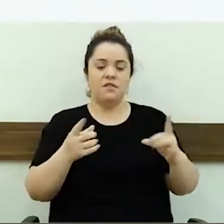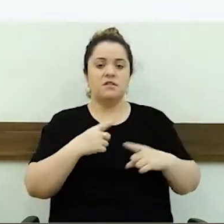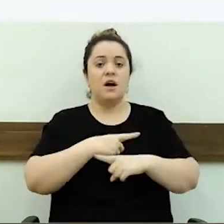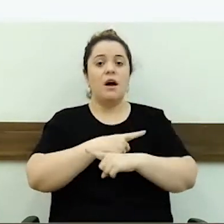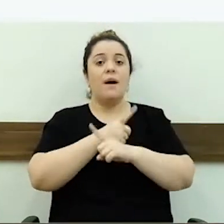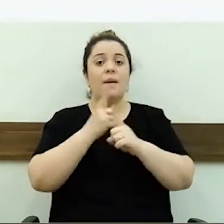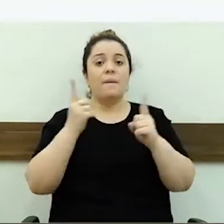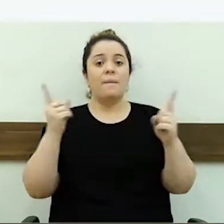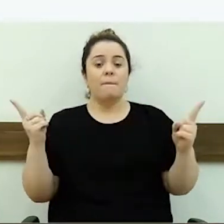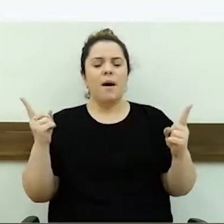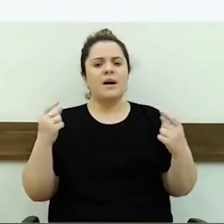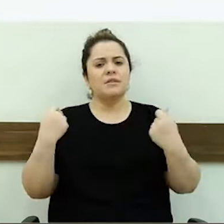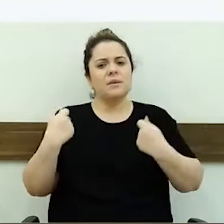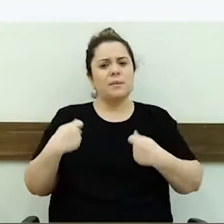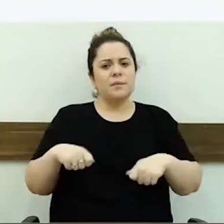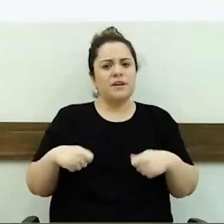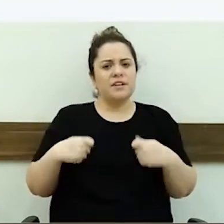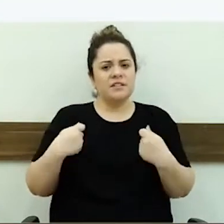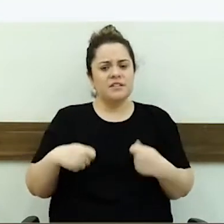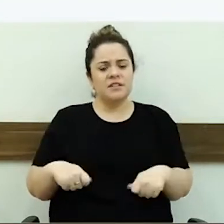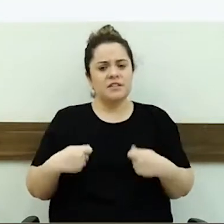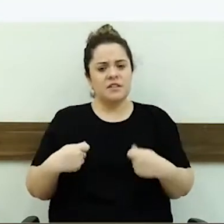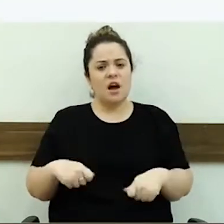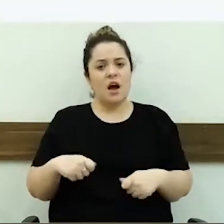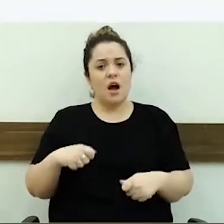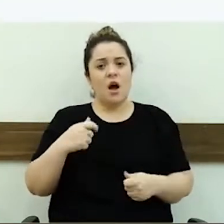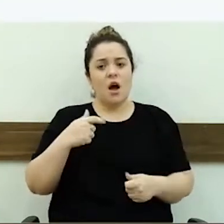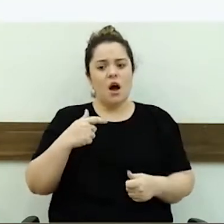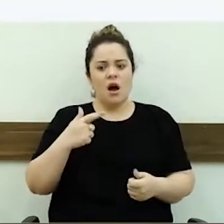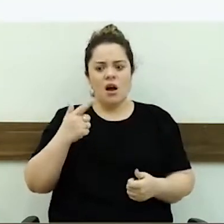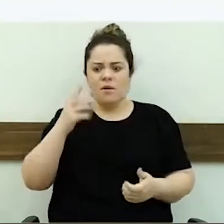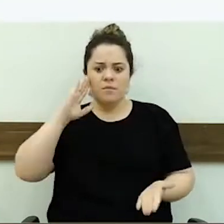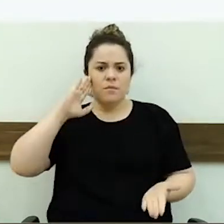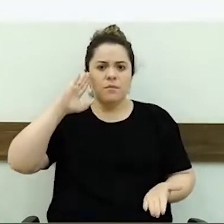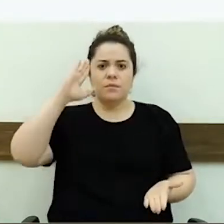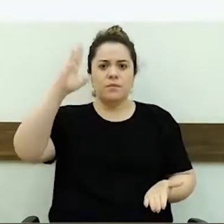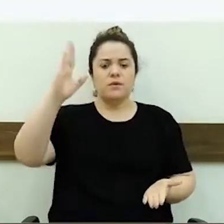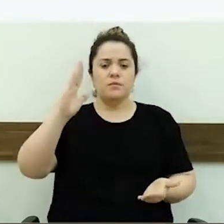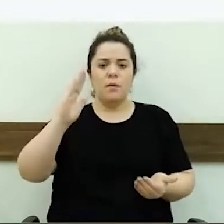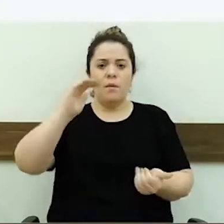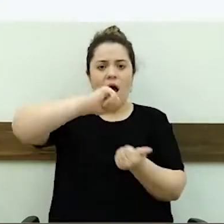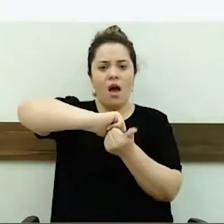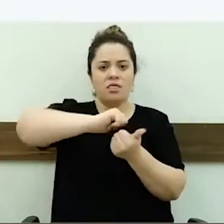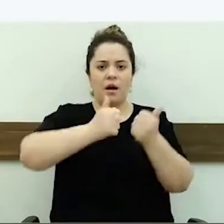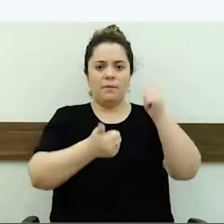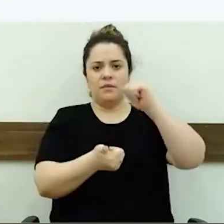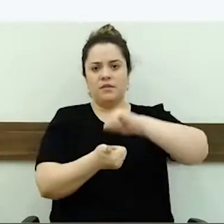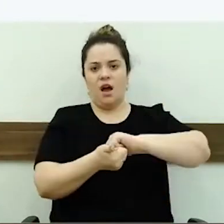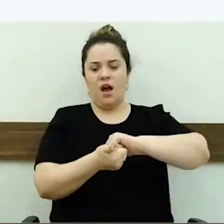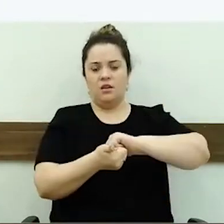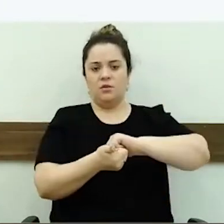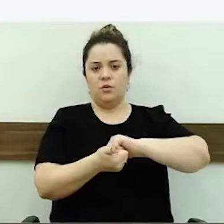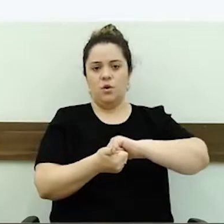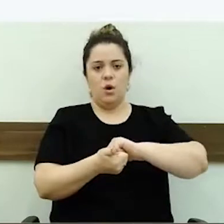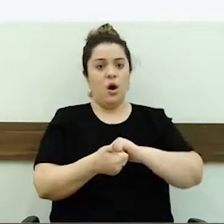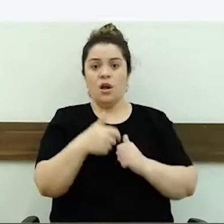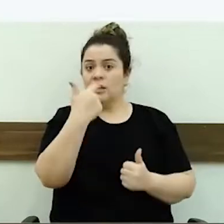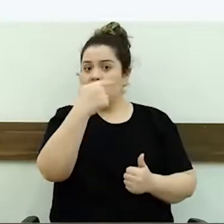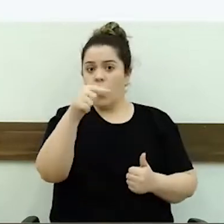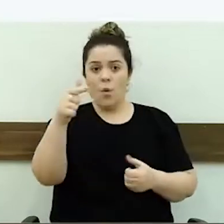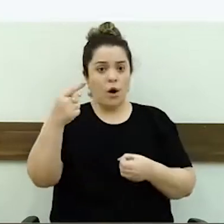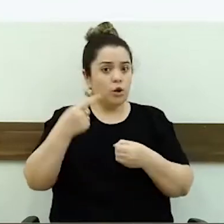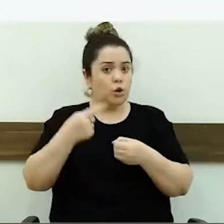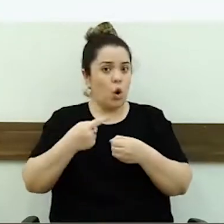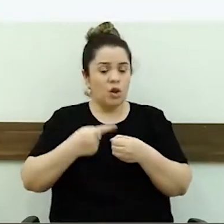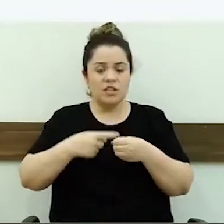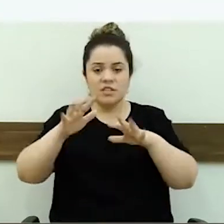o outro, principalmente no que diz respeito a um parque adaptado, porque não é toda cidade que tem, não é